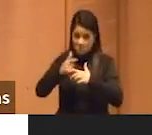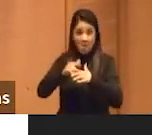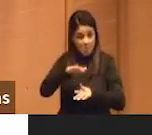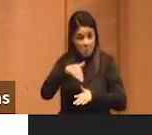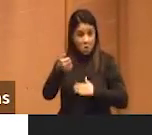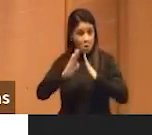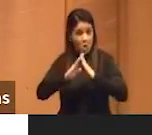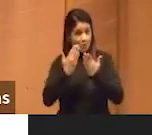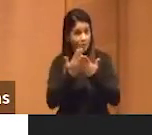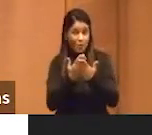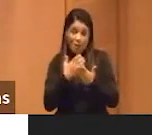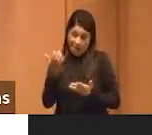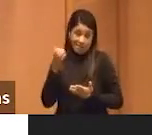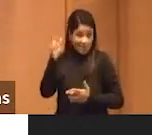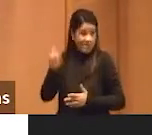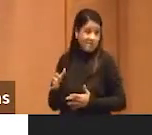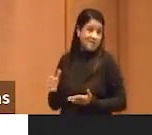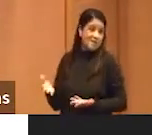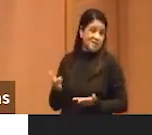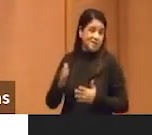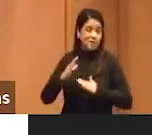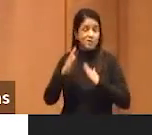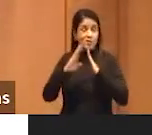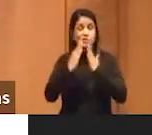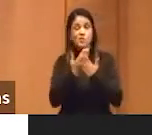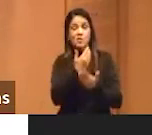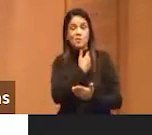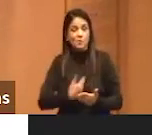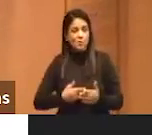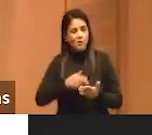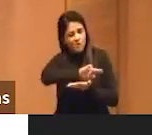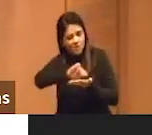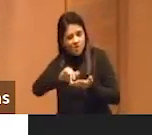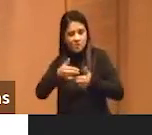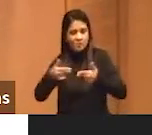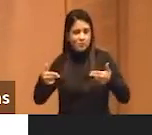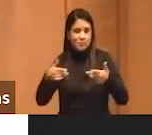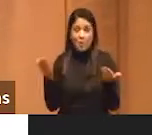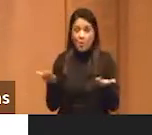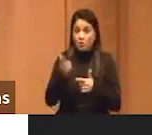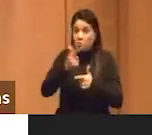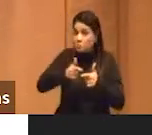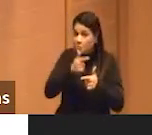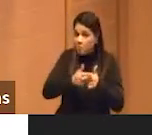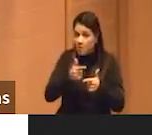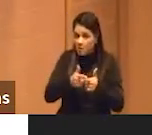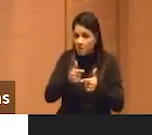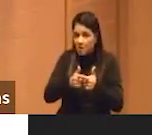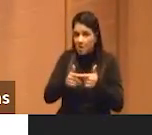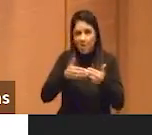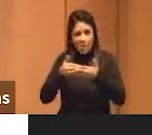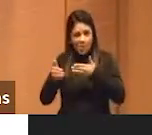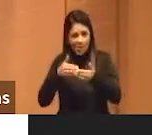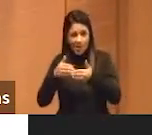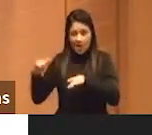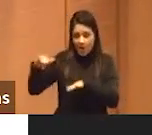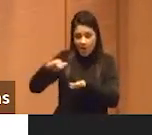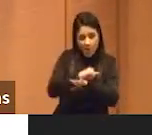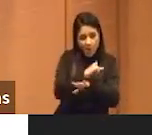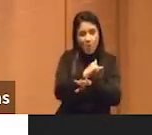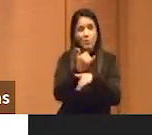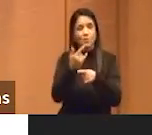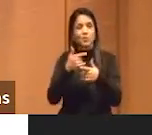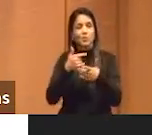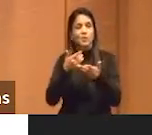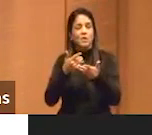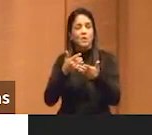escola dela, que era o que ele queria, escola pública, e várias outras coisas. Hoje, qualquer problema em aeroporto, não sei o quê,